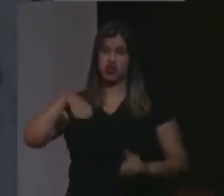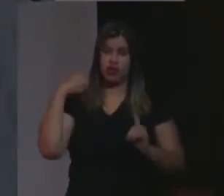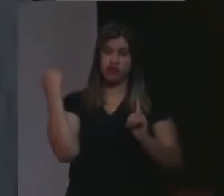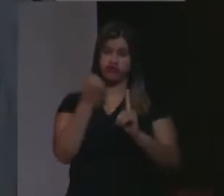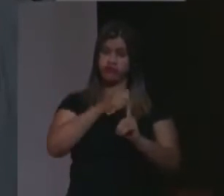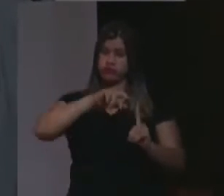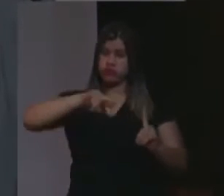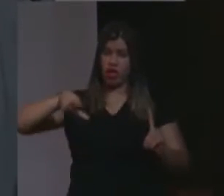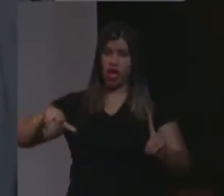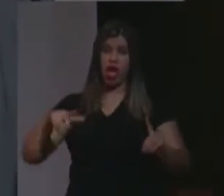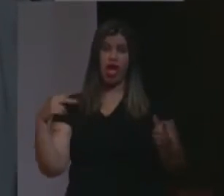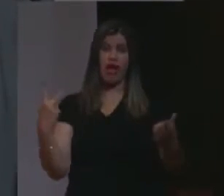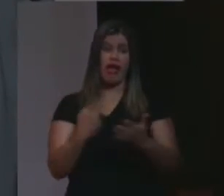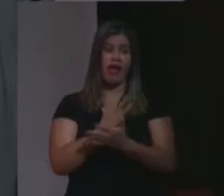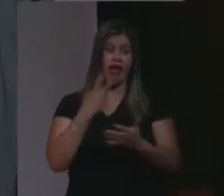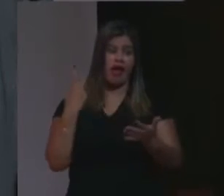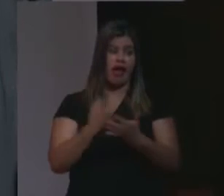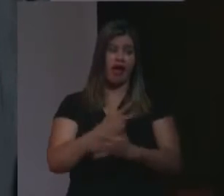cometendo um erro,